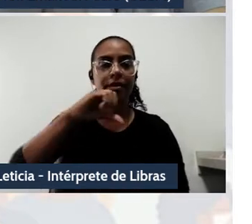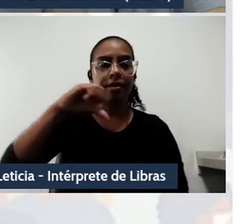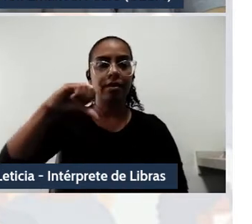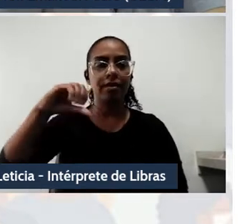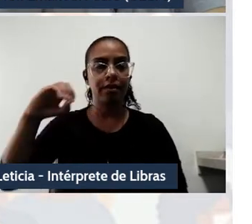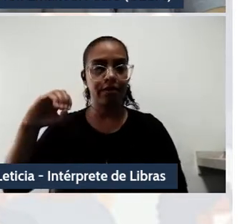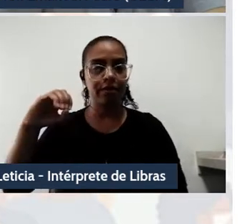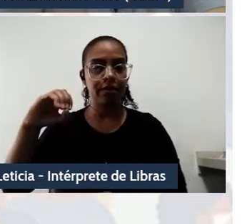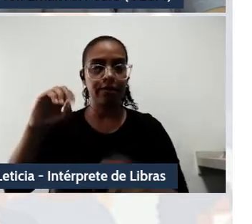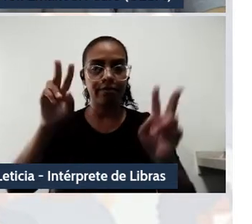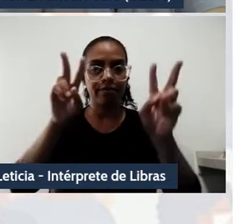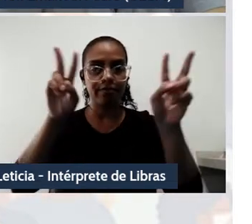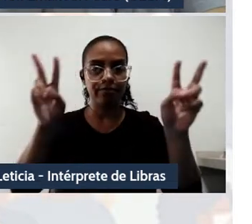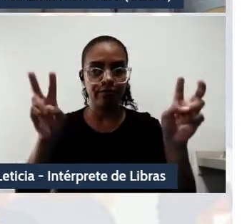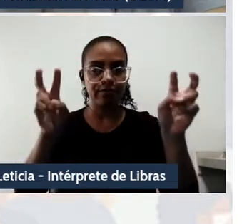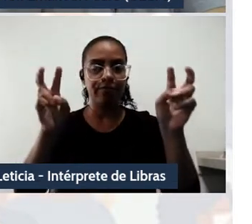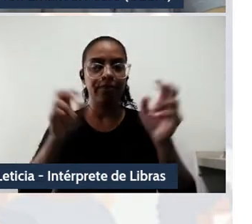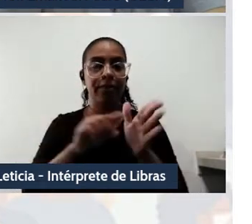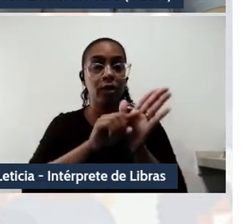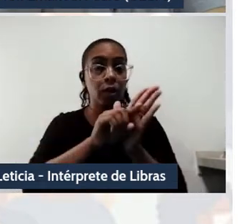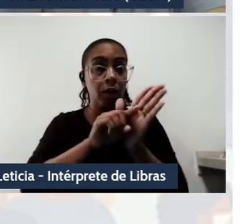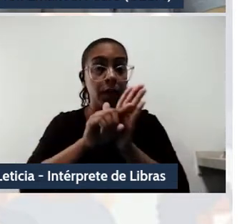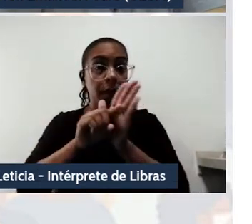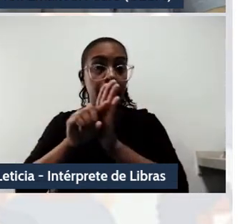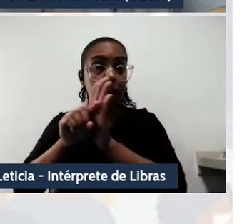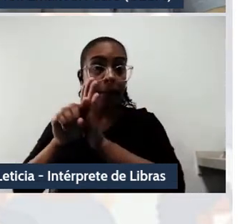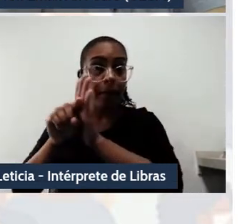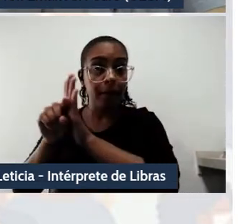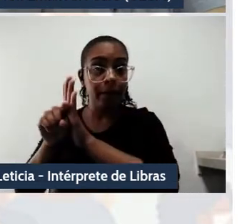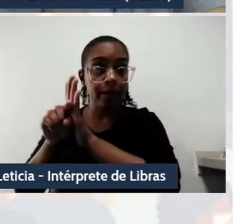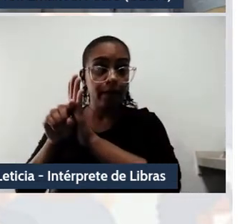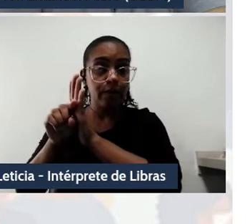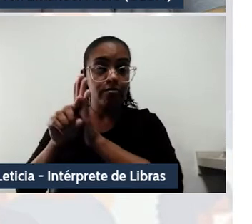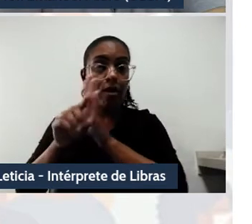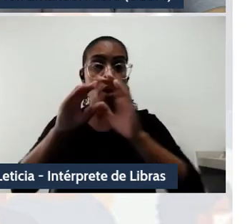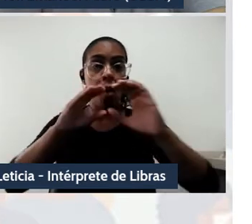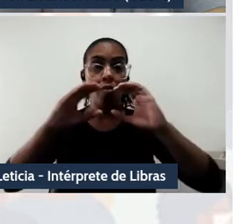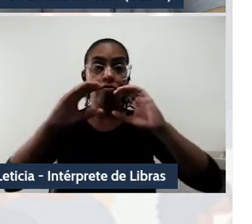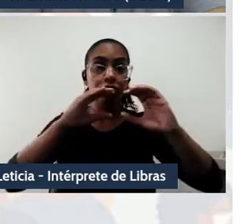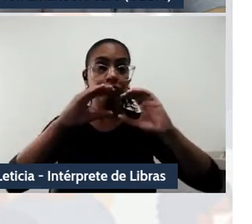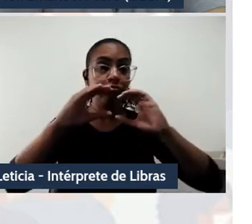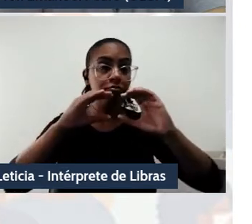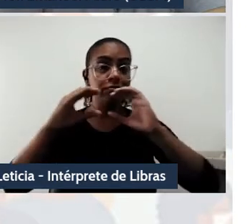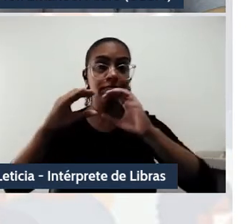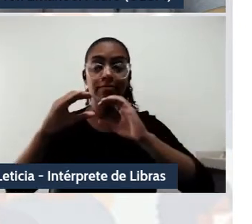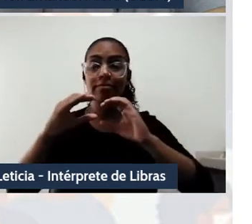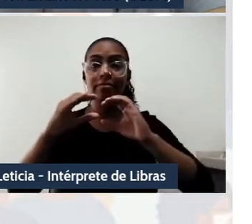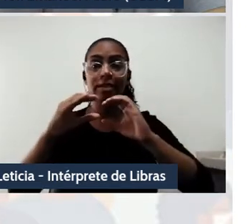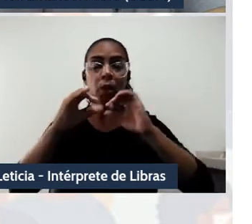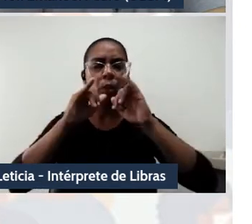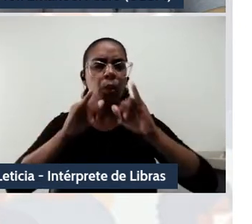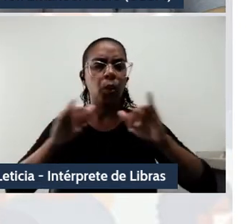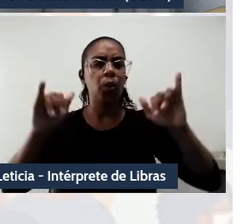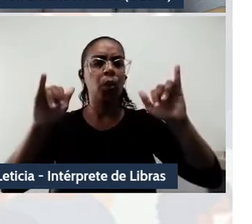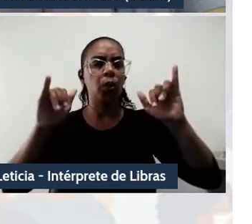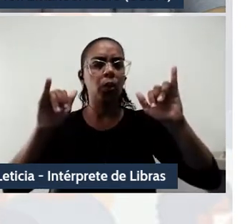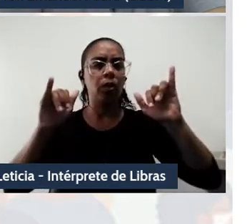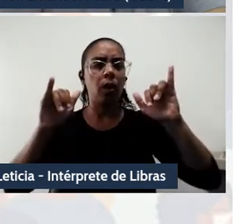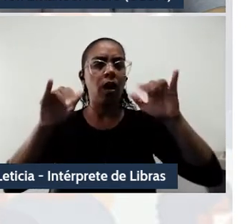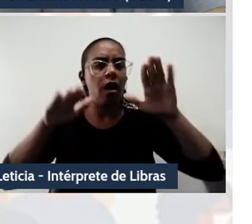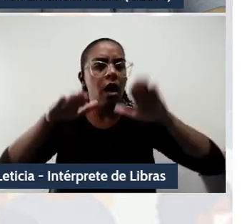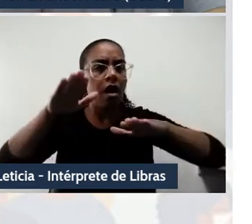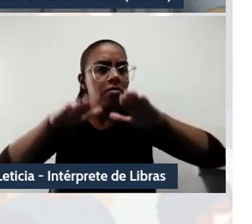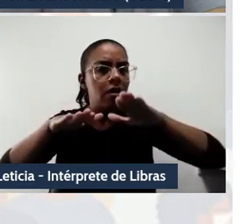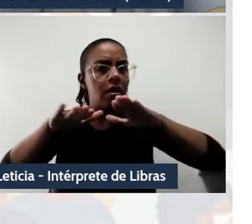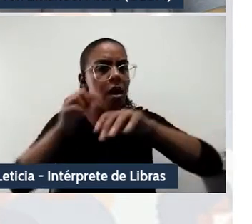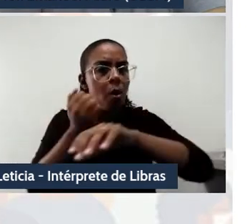aspas, a pesquisa sobre os universais da comunicação tem razões de sobra para nos dar arrepios. Talvez